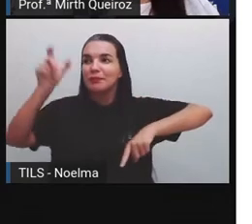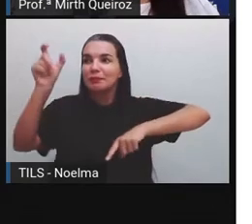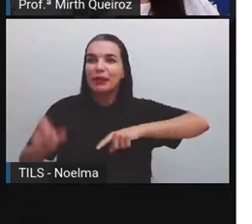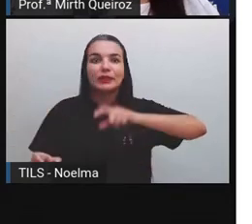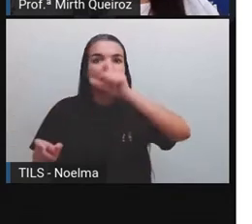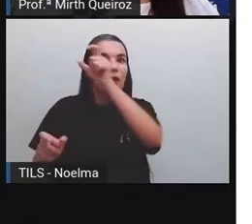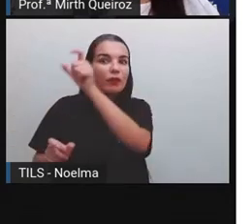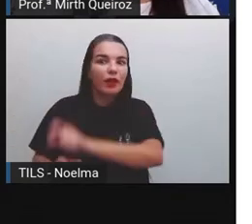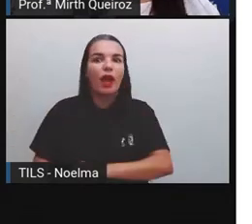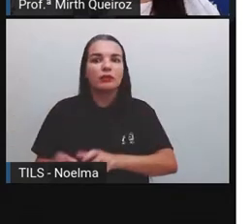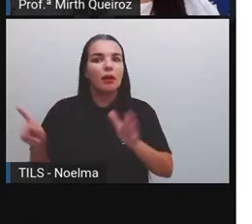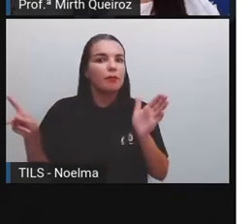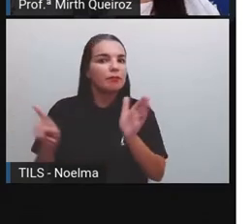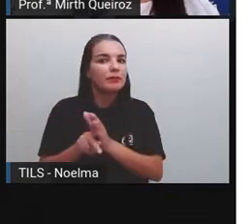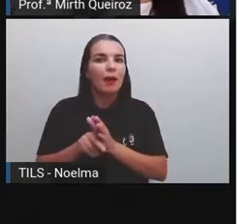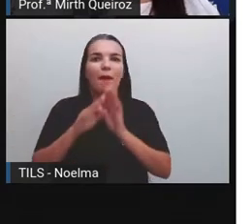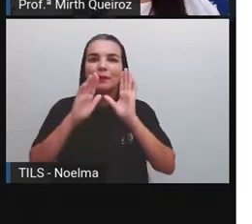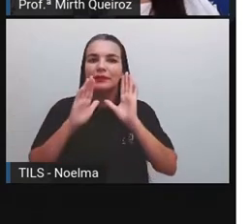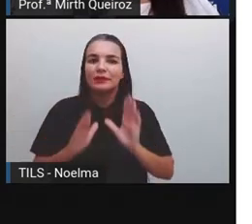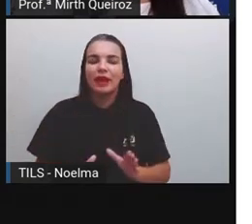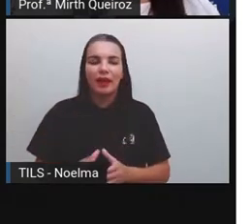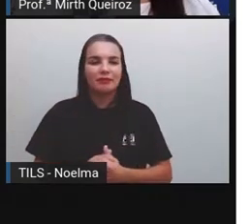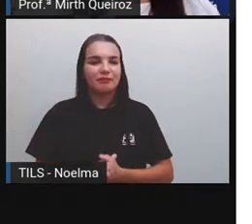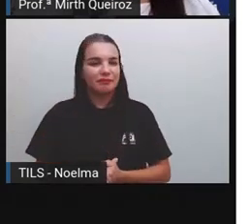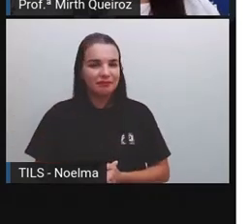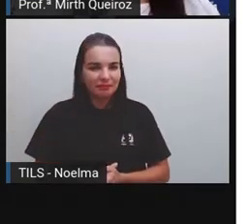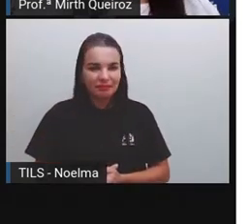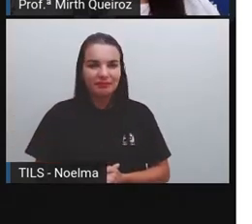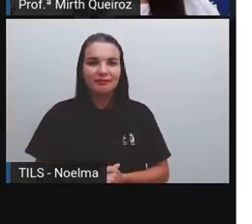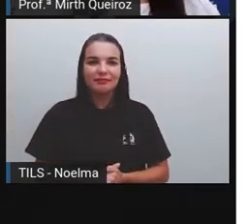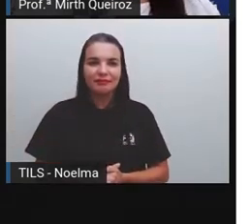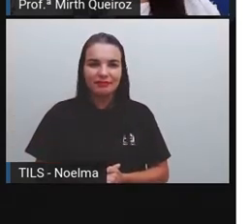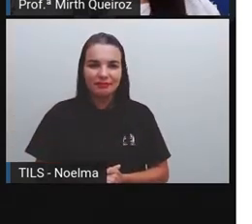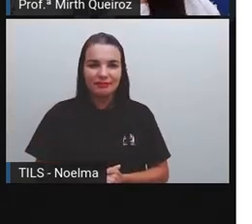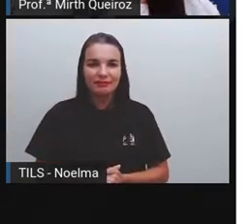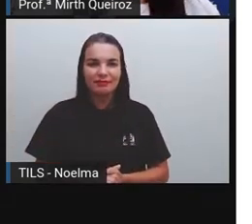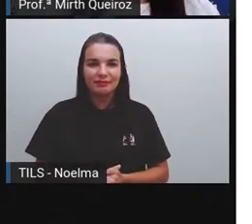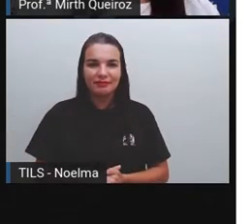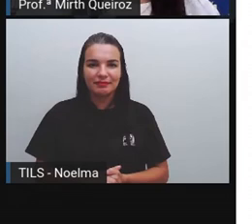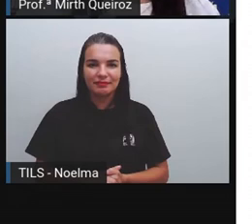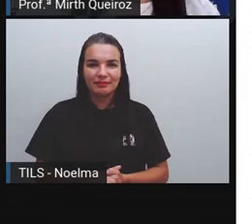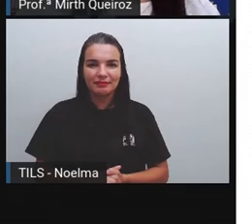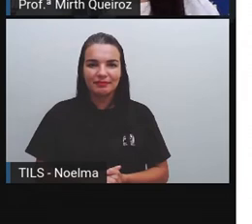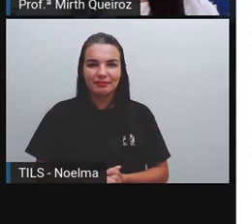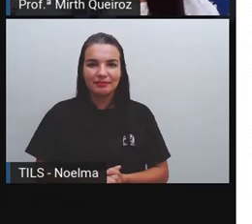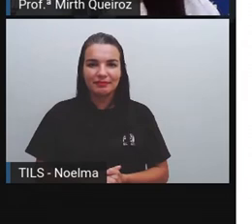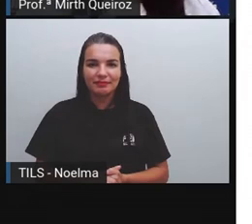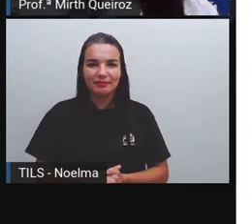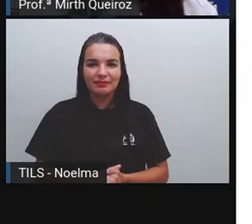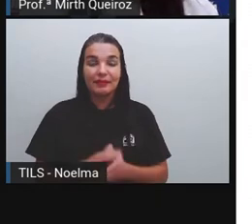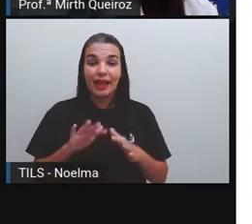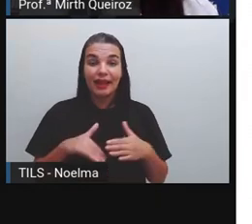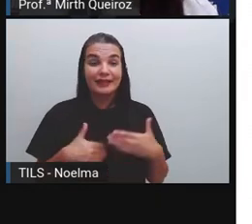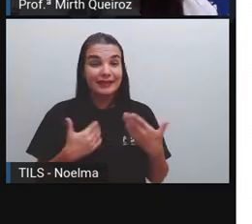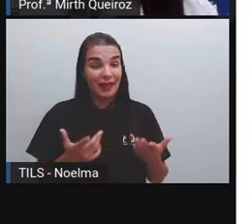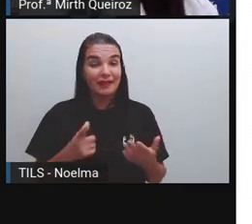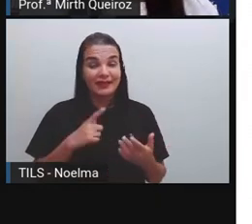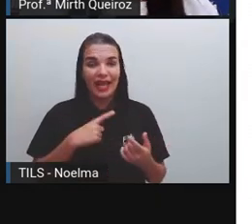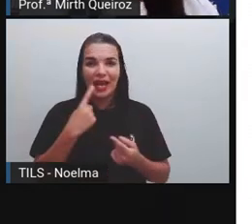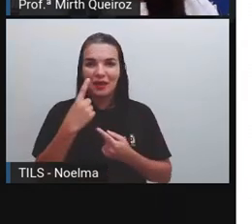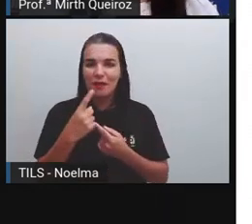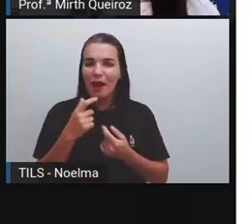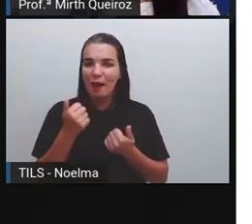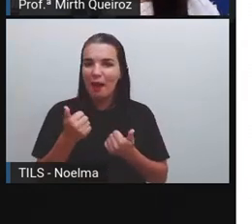emblemáticos aí dentro dessas histórias em quadrinhos. Olha só. Uma delas é Mafalda.